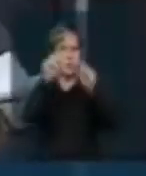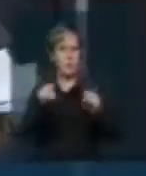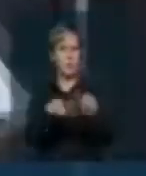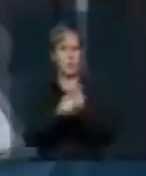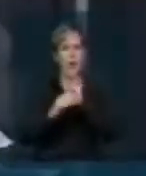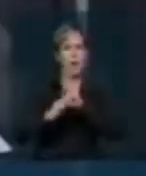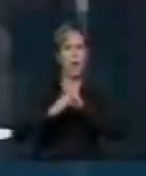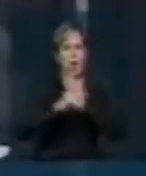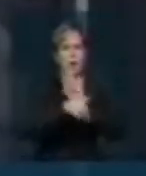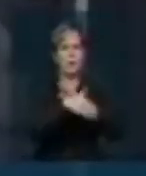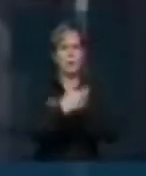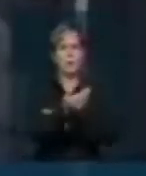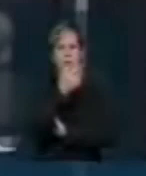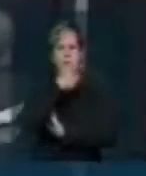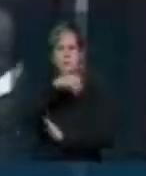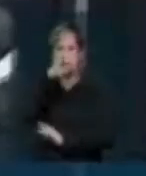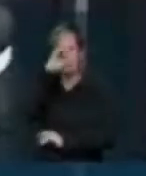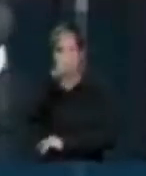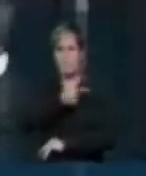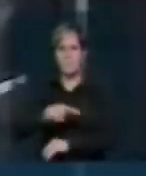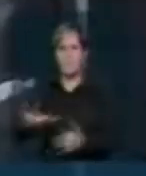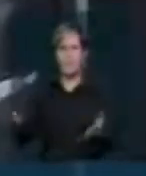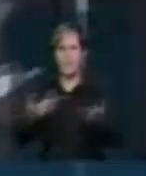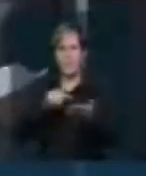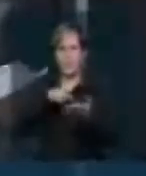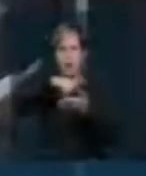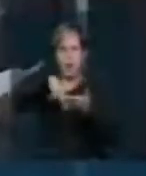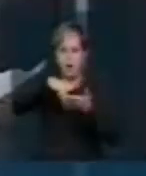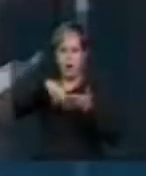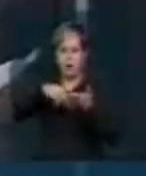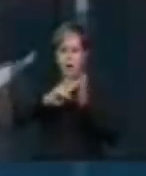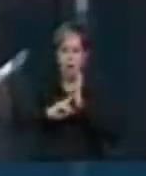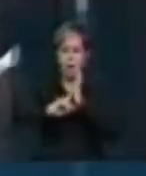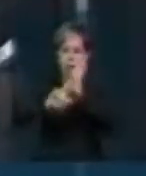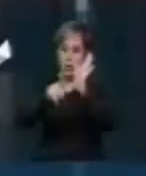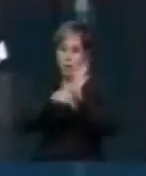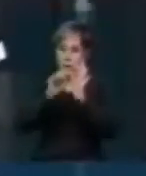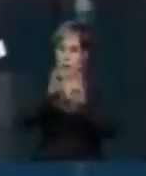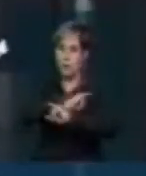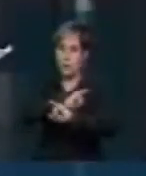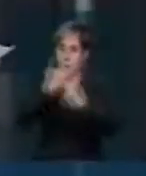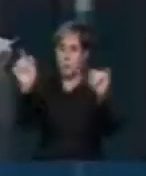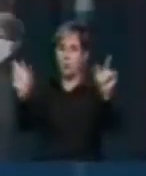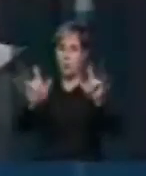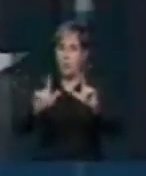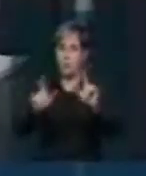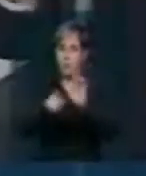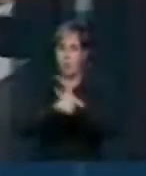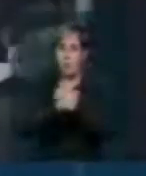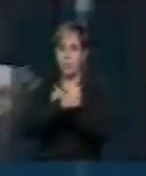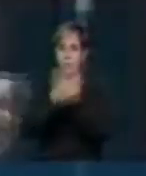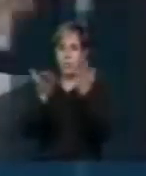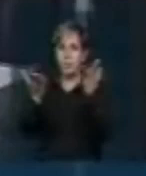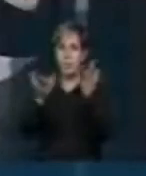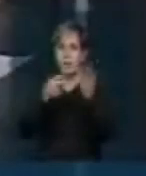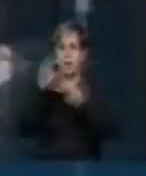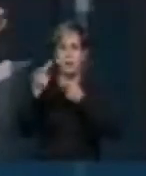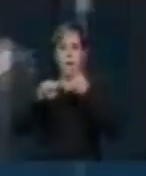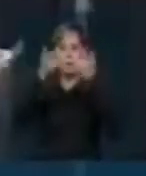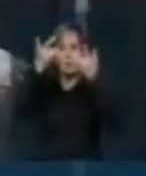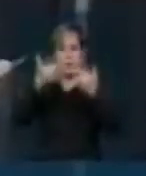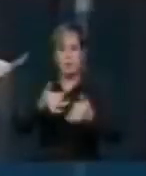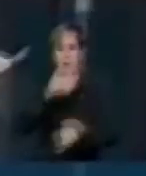Presidente. E eu vou ler aqui a nota que eu encaminhei publicamente a respeito sobre as declarações do Sr.